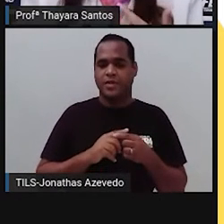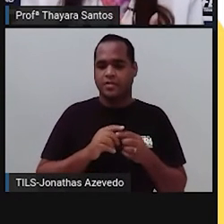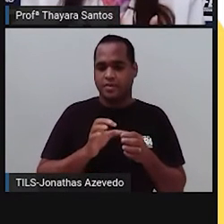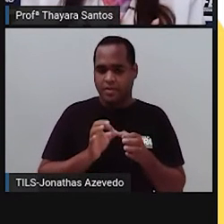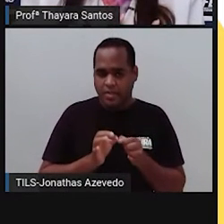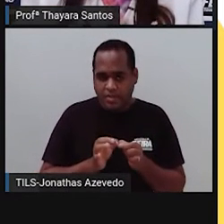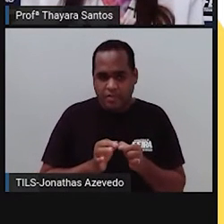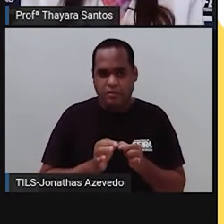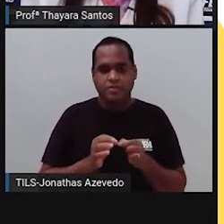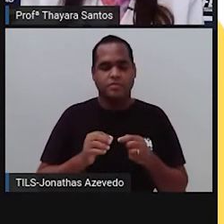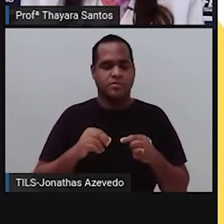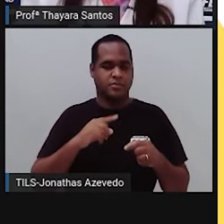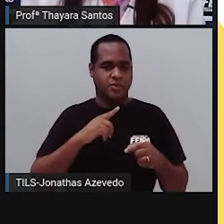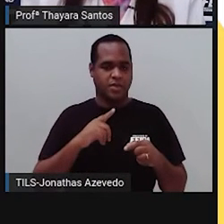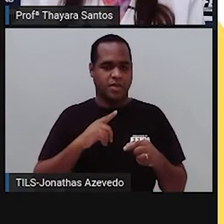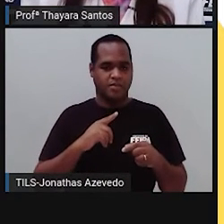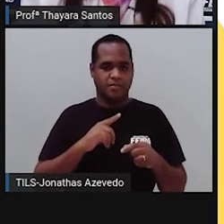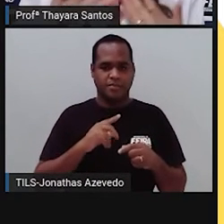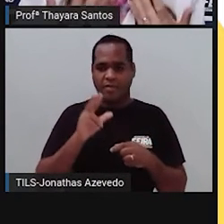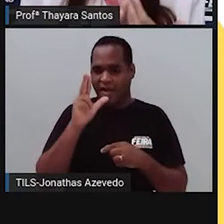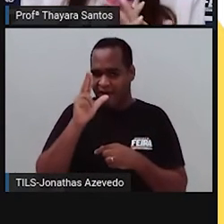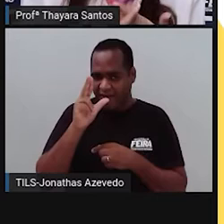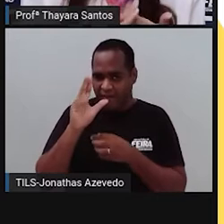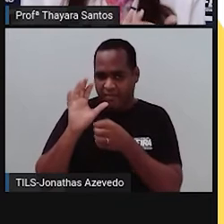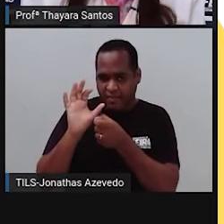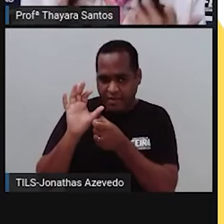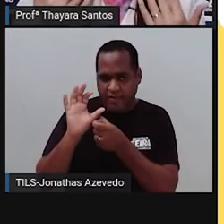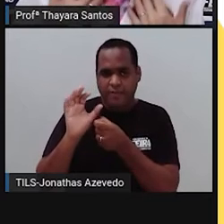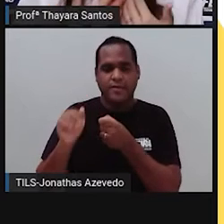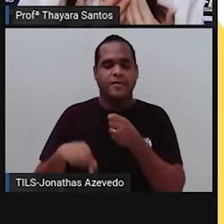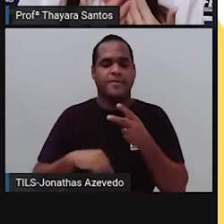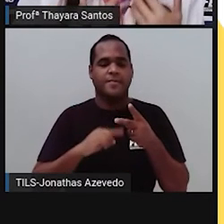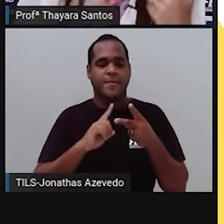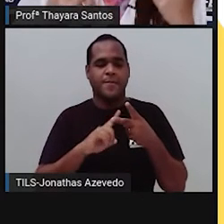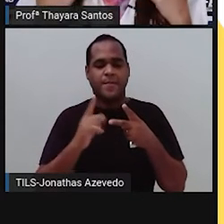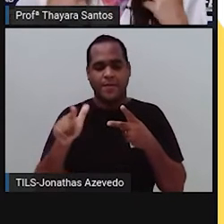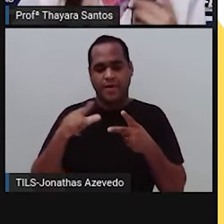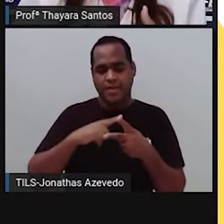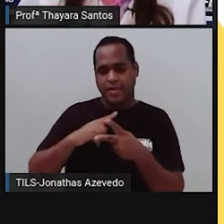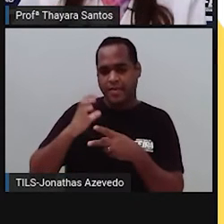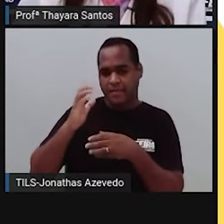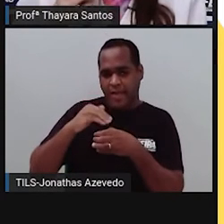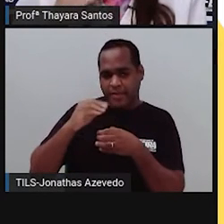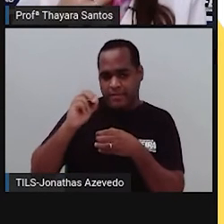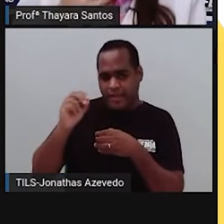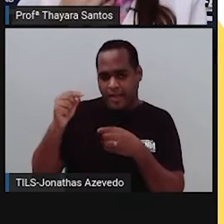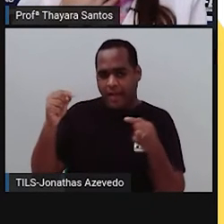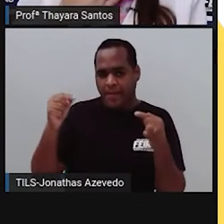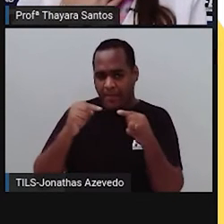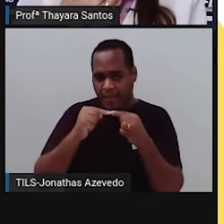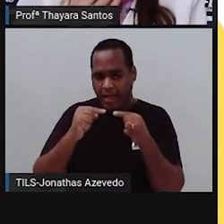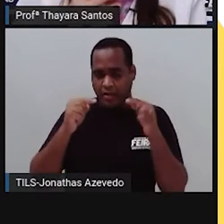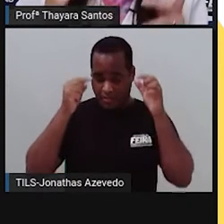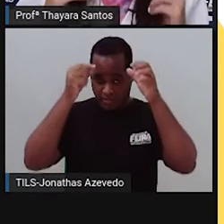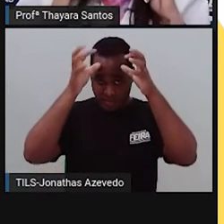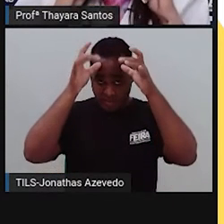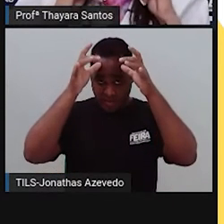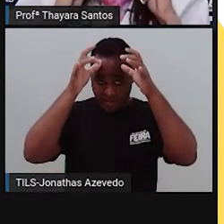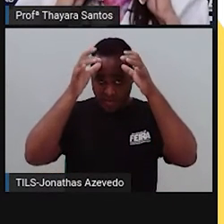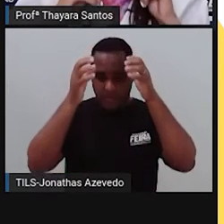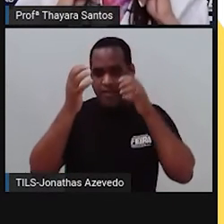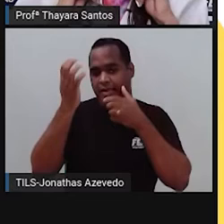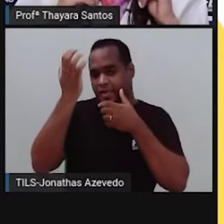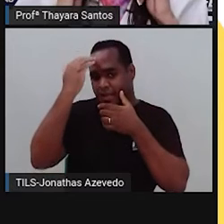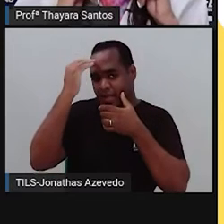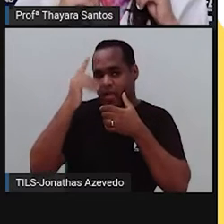glândulas. A gente tem a hipófise, que é uma glândula que está lá no nosso cérebro. A gente tem as tonsilas